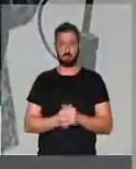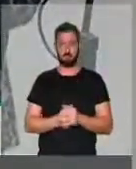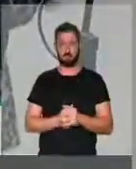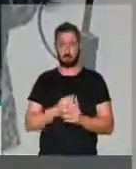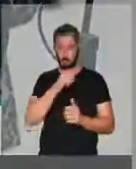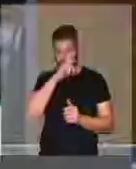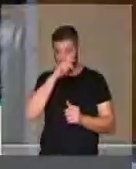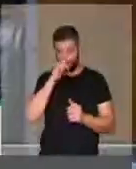Muito obrigado, deputado. Obrigado.